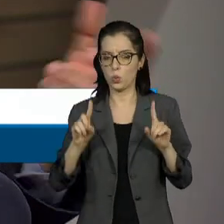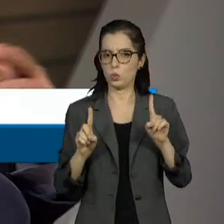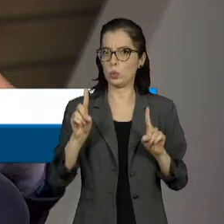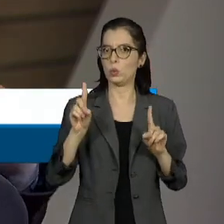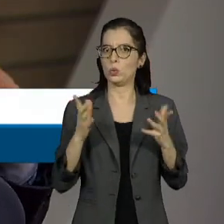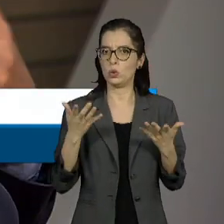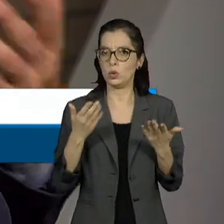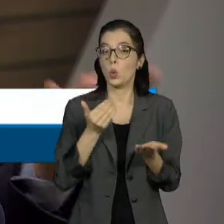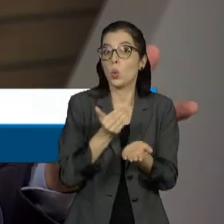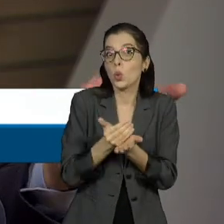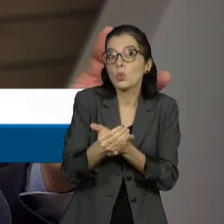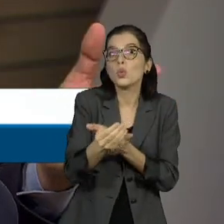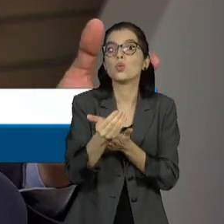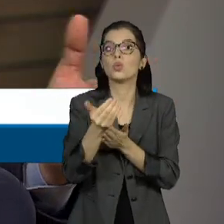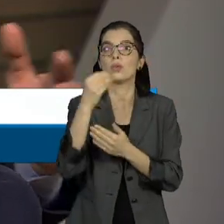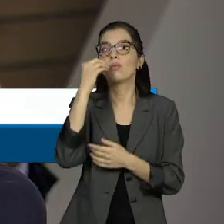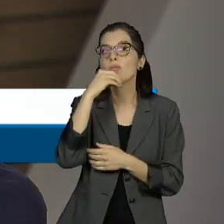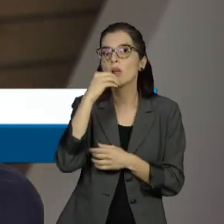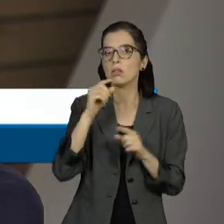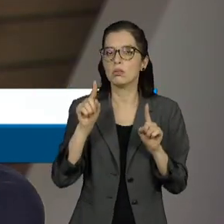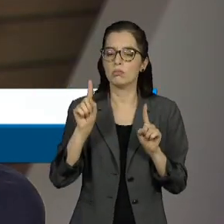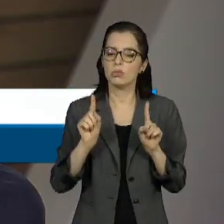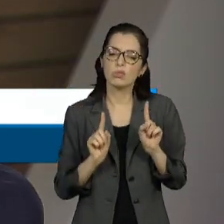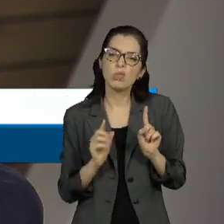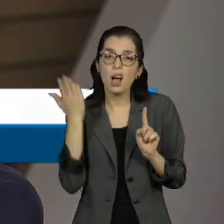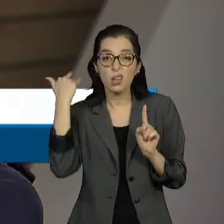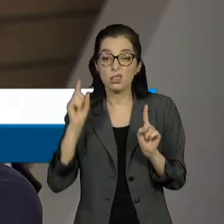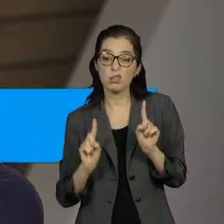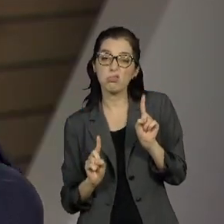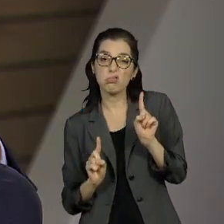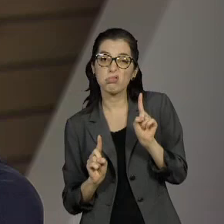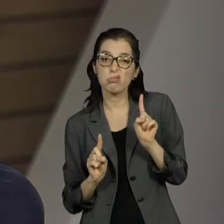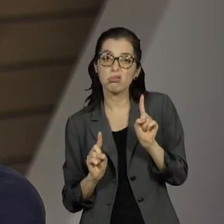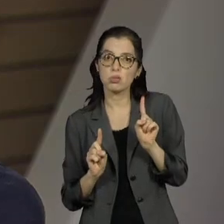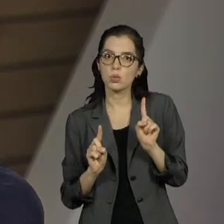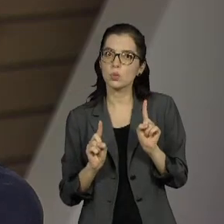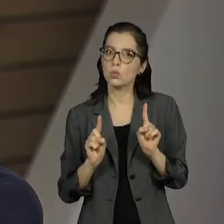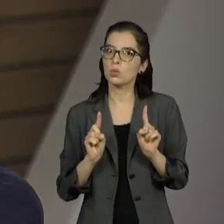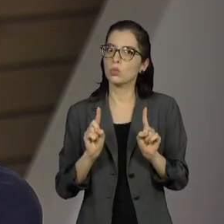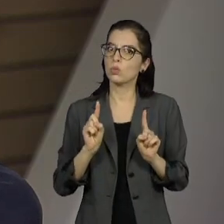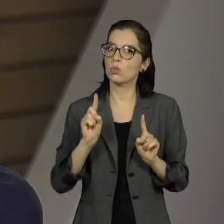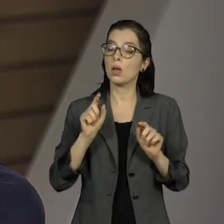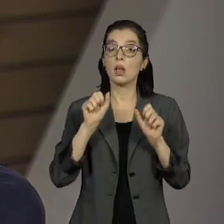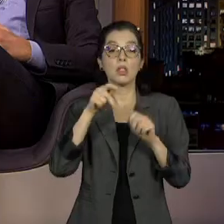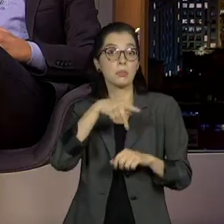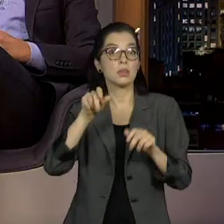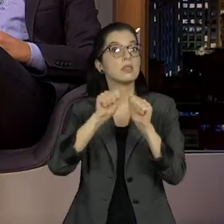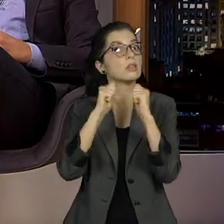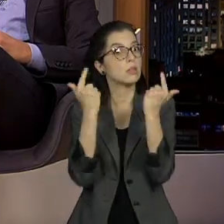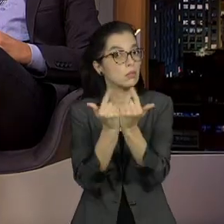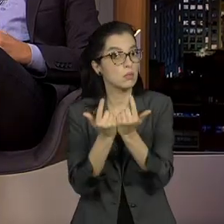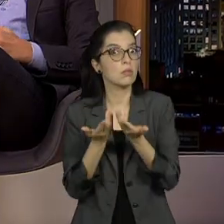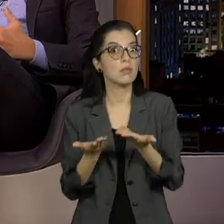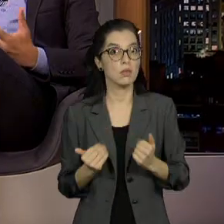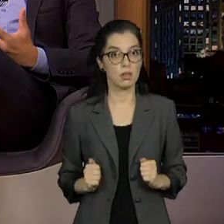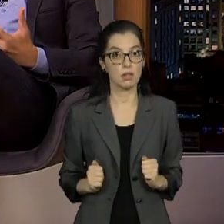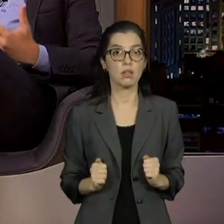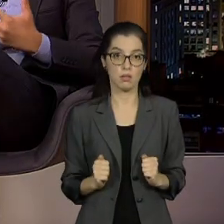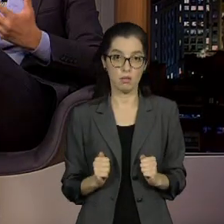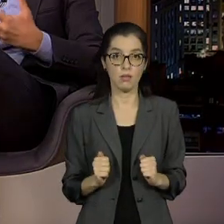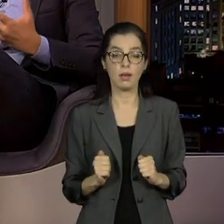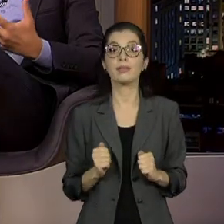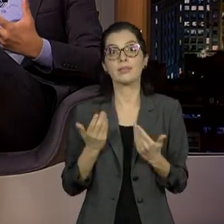Ele é presidente da Assembleia Legislativa, teve quatro ou cinco mandatos consecutivos lá como deputado estadual. Então,